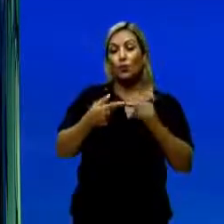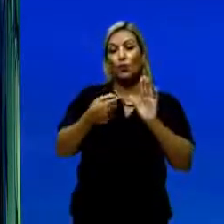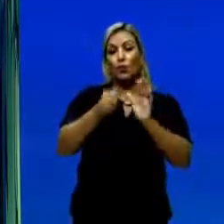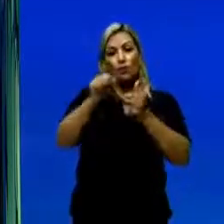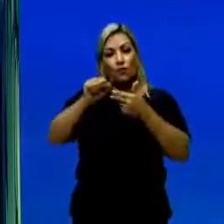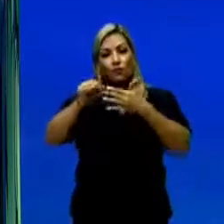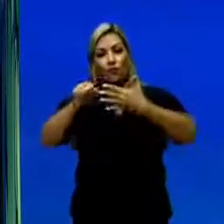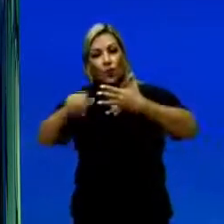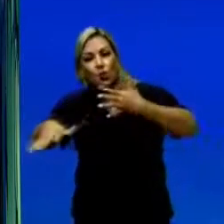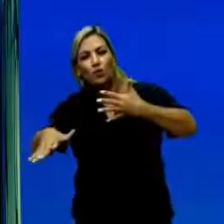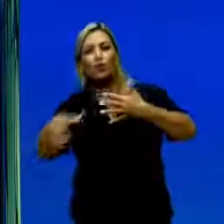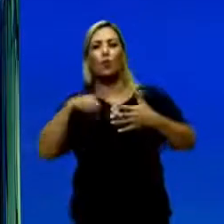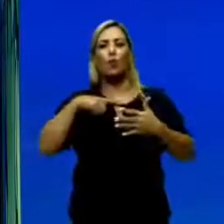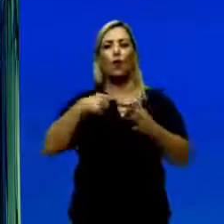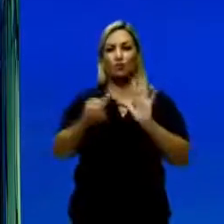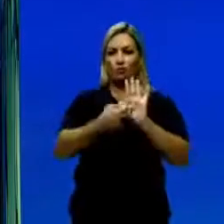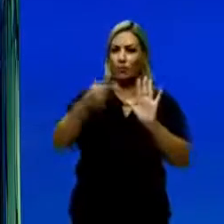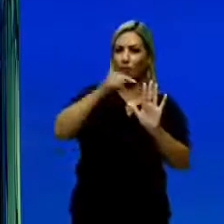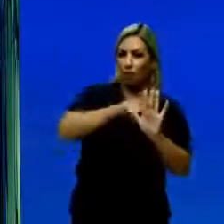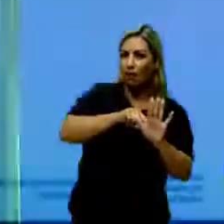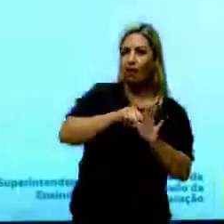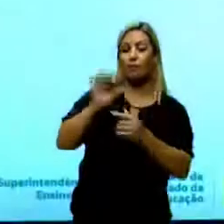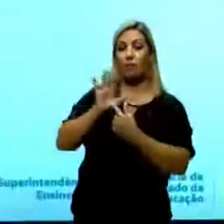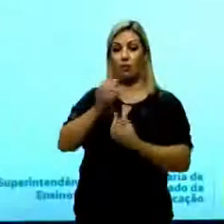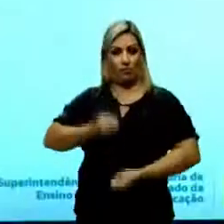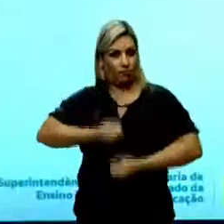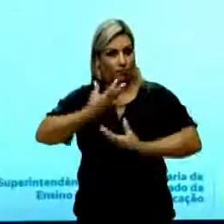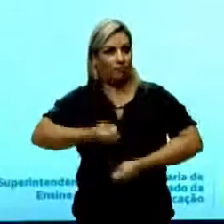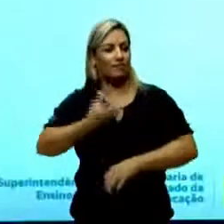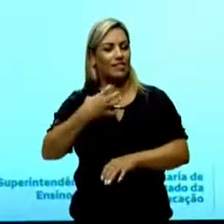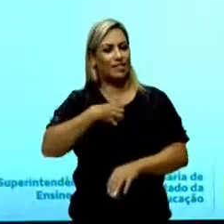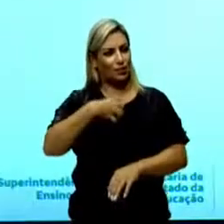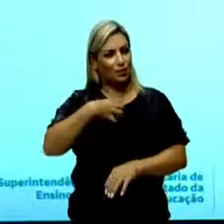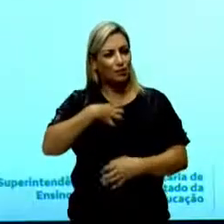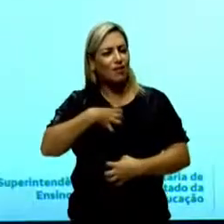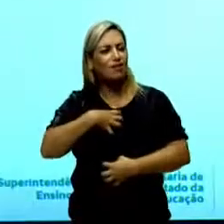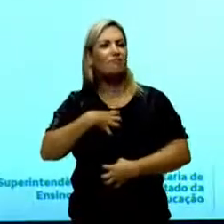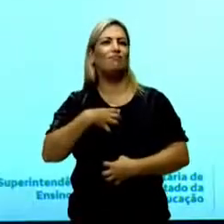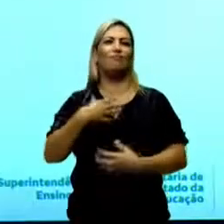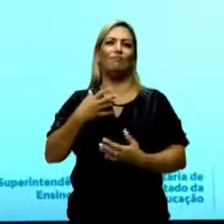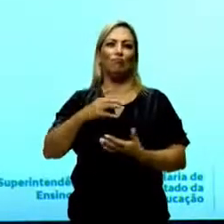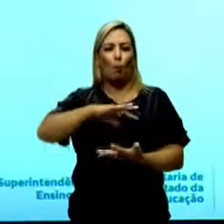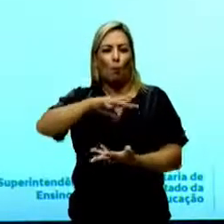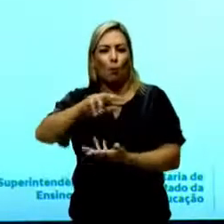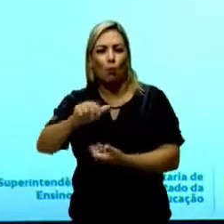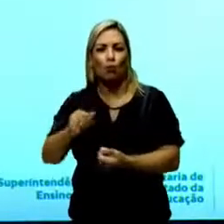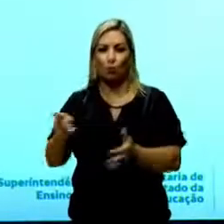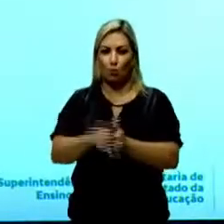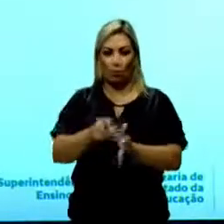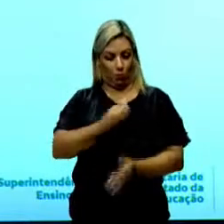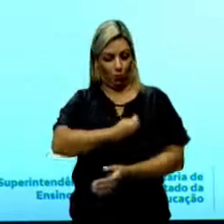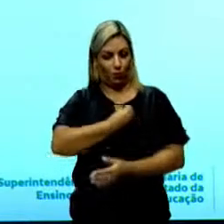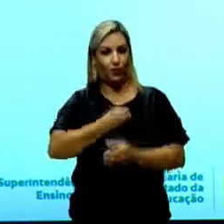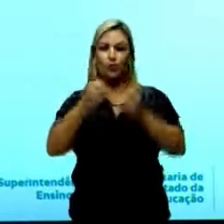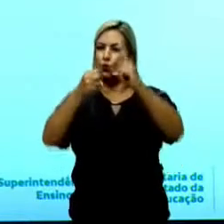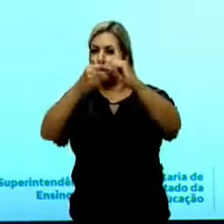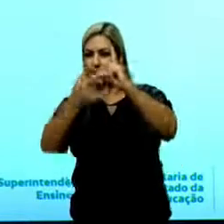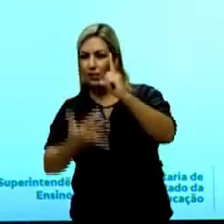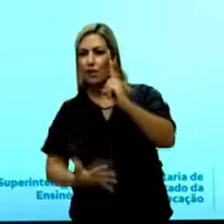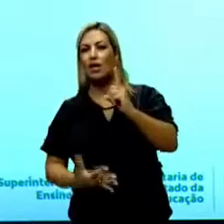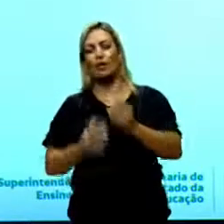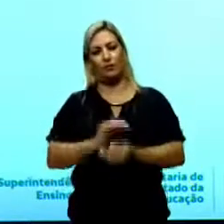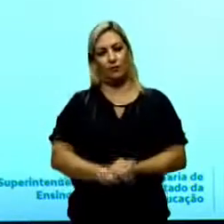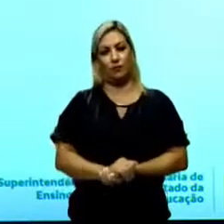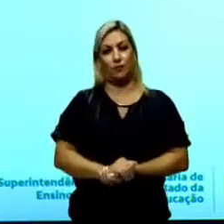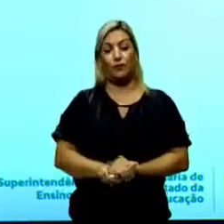linguagem, um sentido figurado, para expressar os seus sentimentos, para expressar o mundo ao qual ele está descrevendo. É